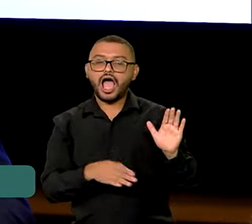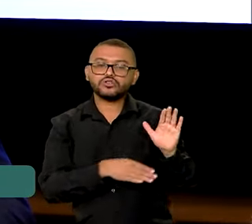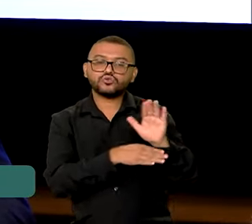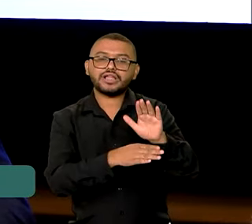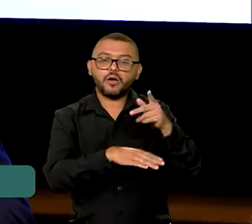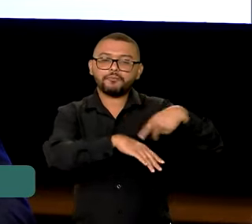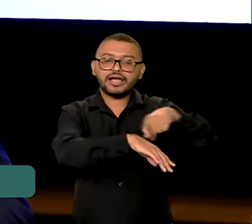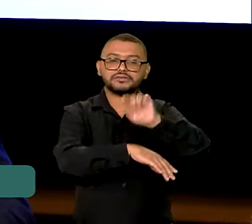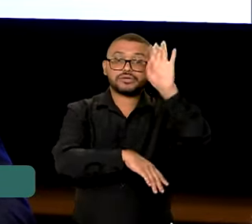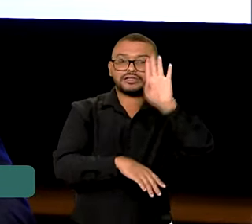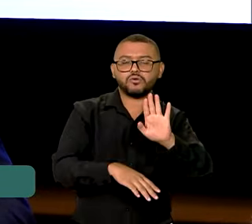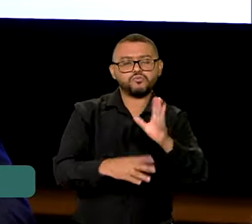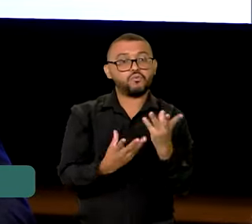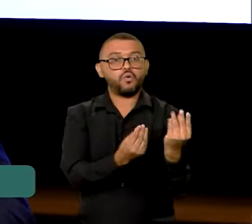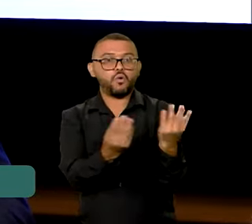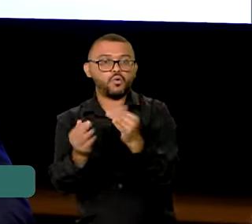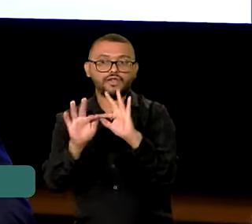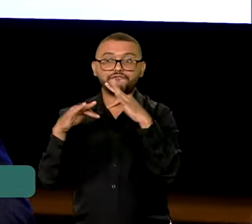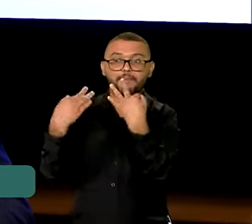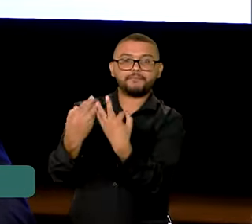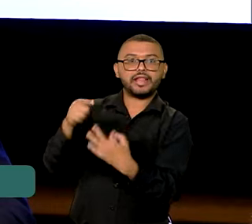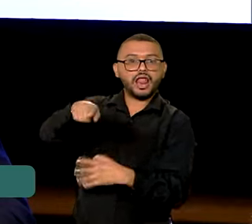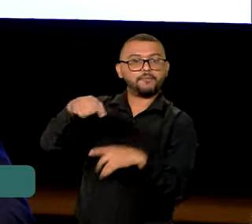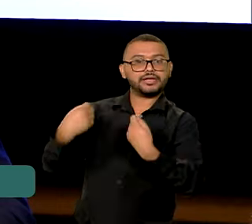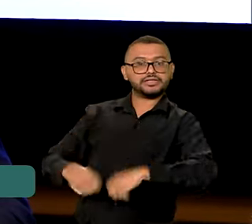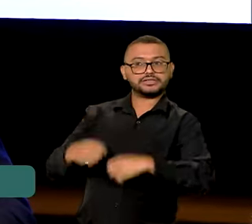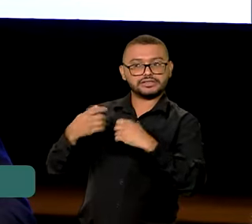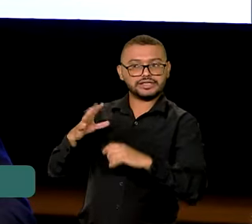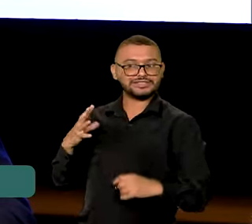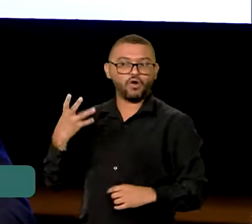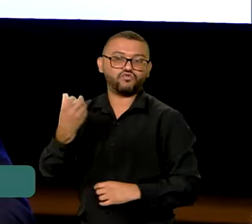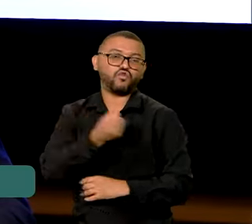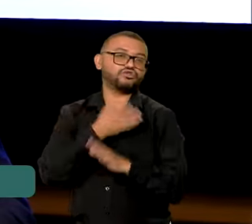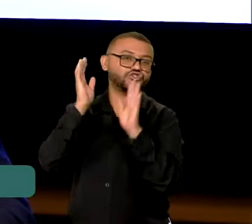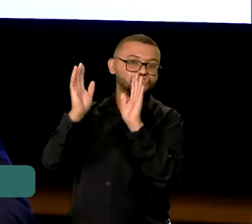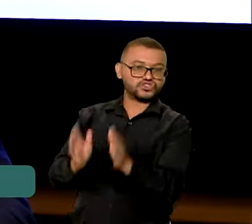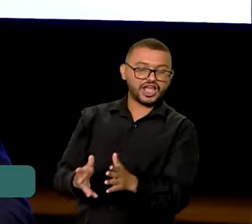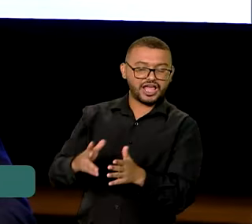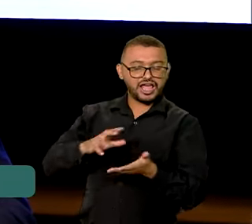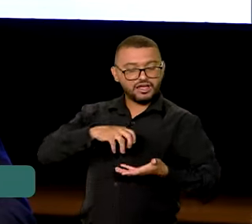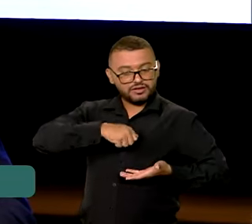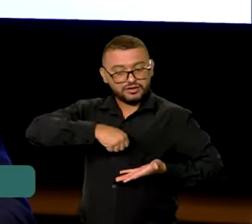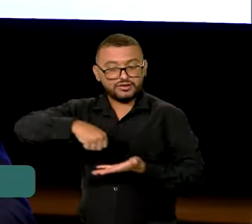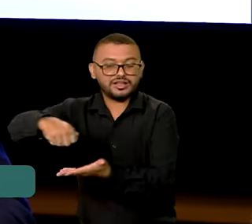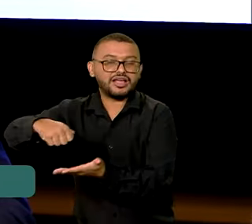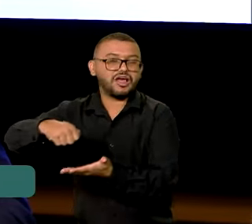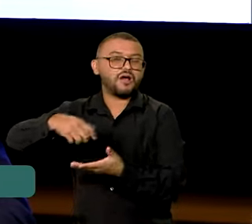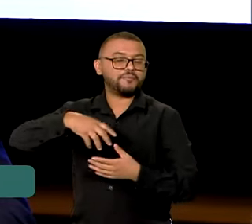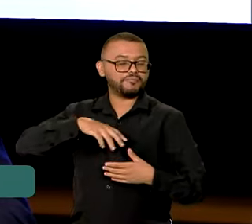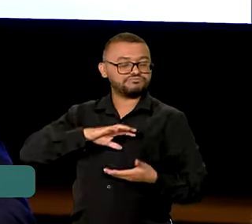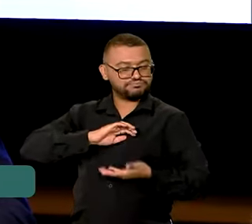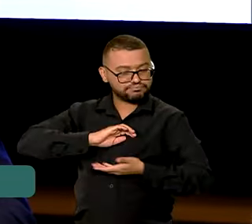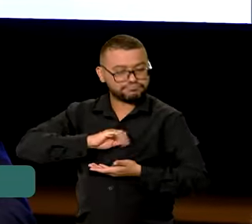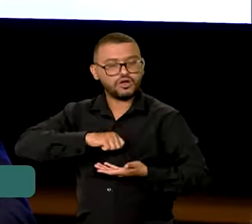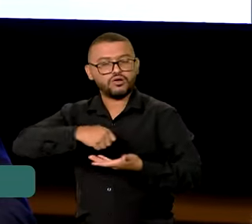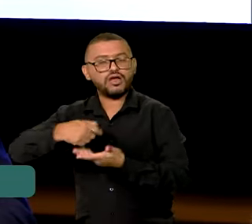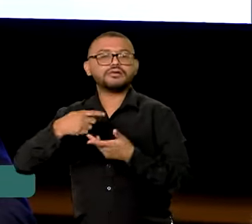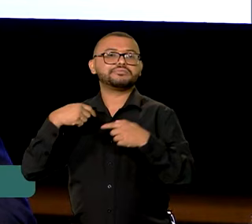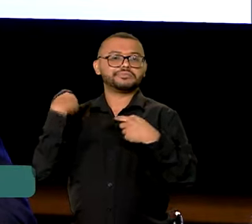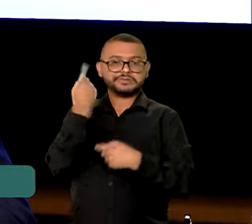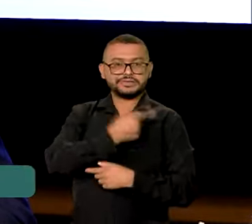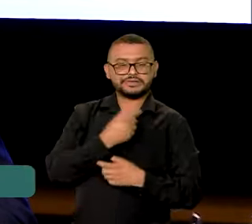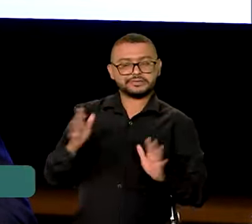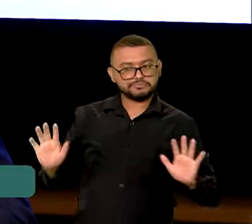porque tem muitas famílias, tem muitas pessoas que foram salvas por conta do transporte de órgãos. E a gente precisa cada vez mais